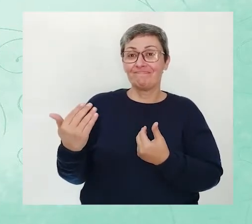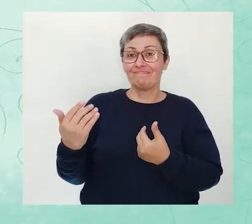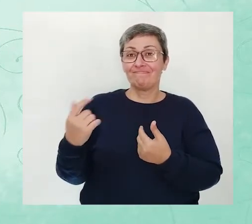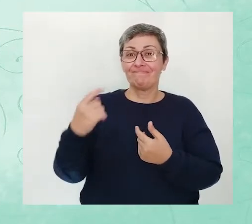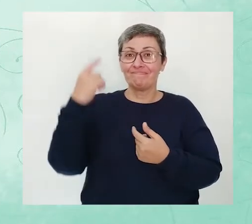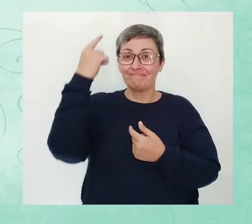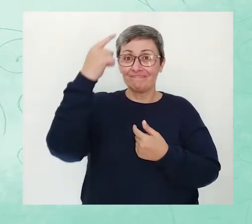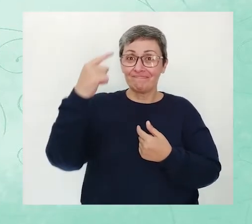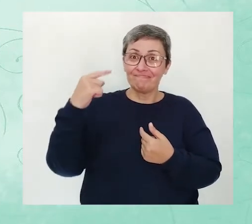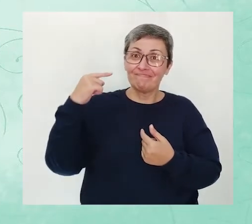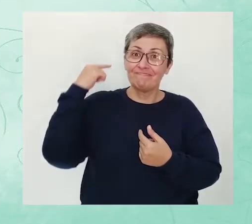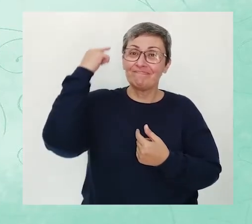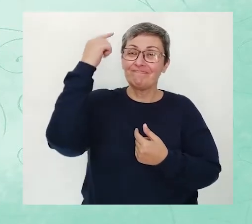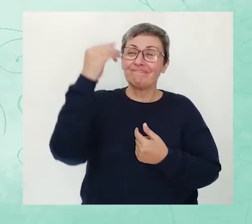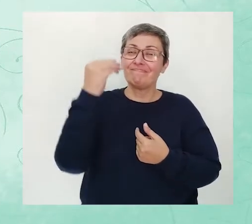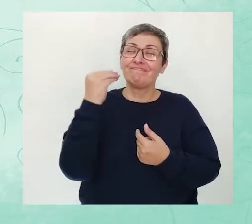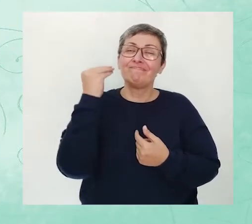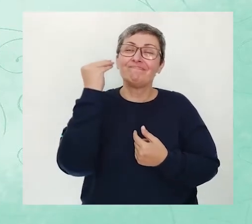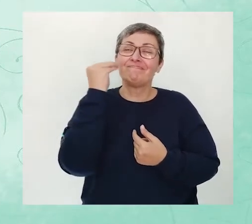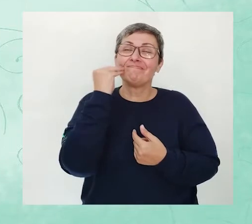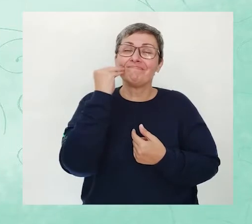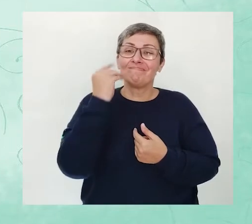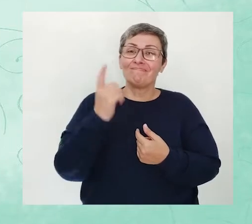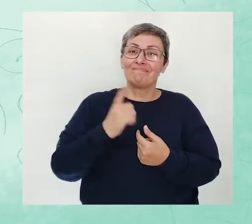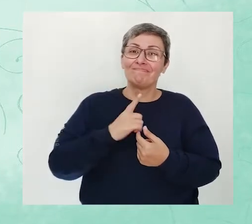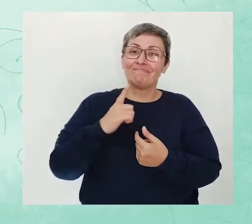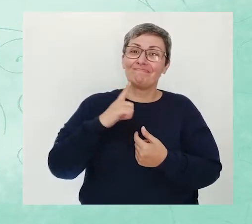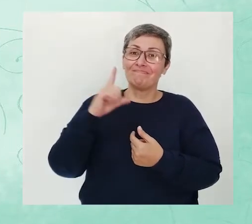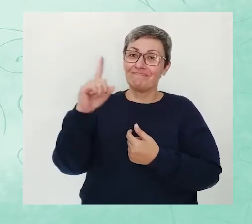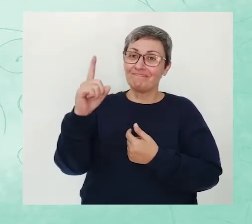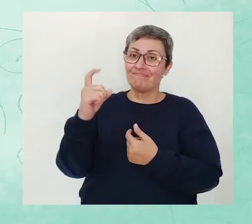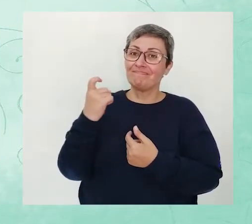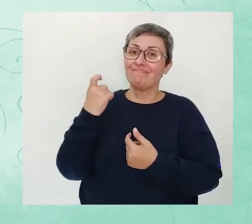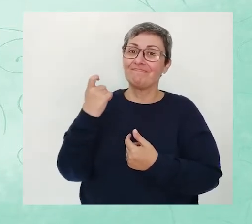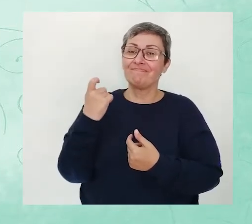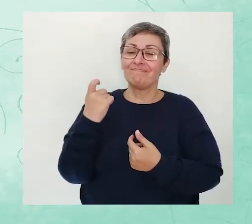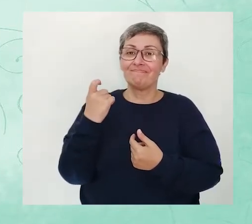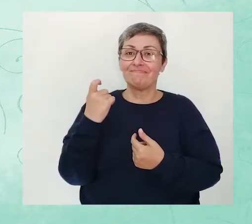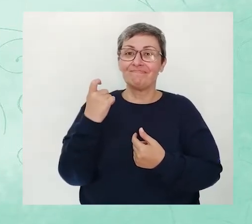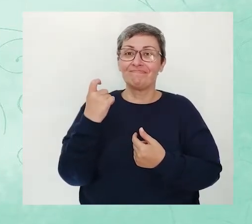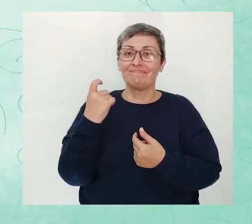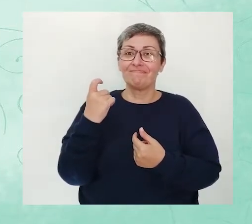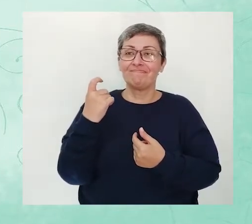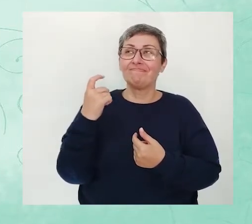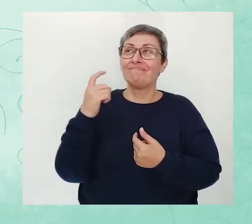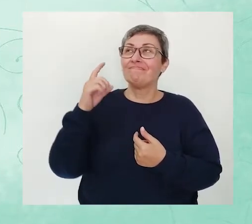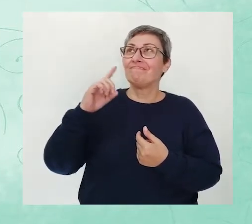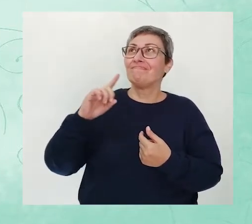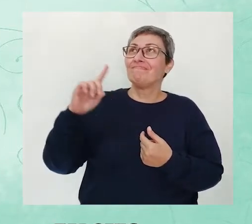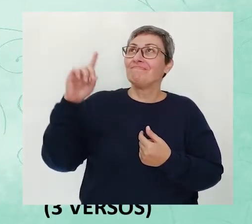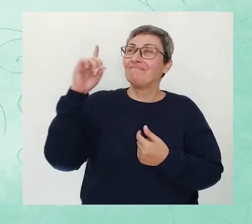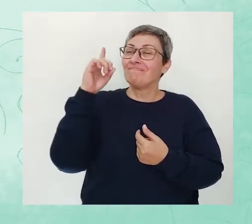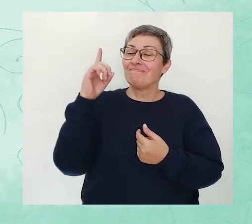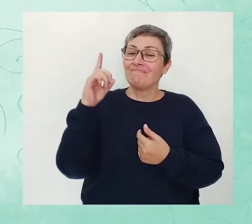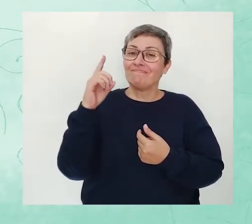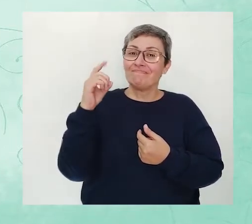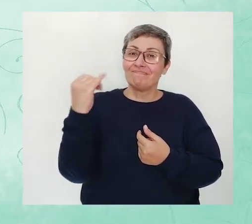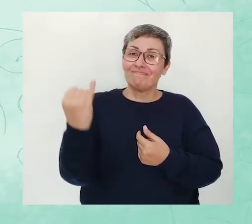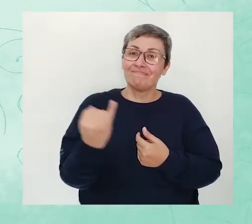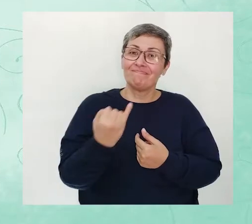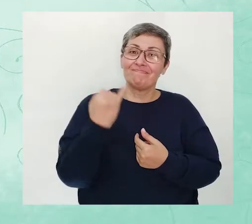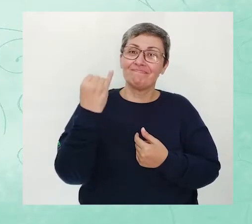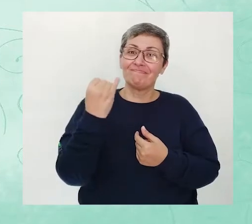Aureolados dos beijos que tivemos No divino milagre da saudade